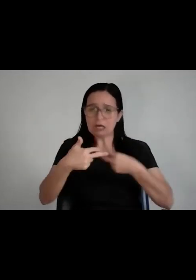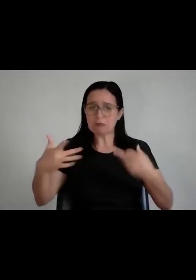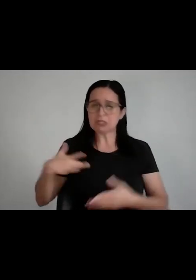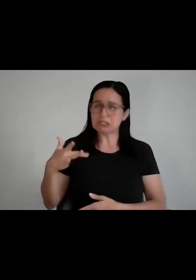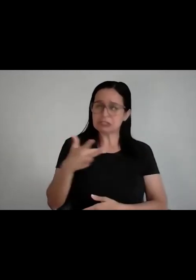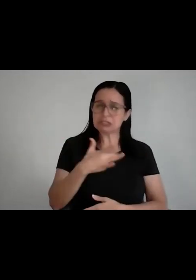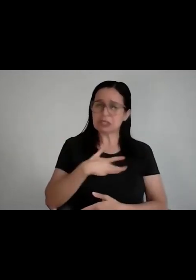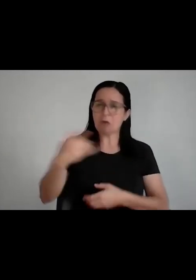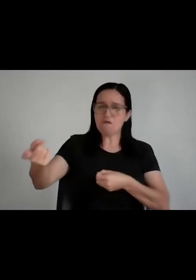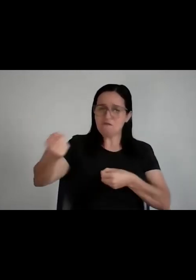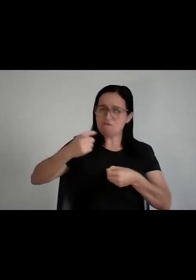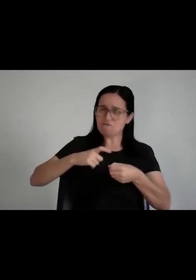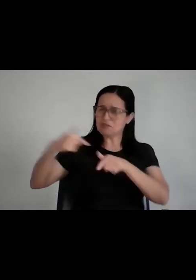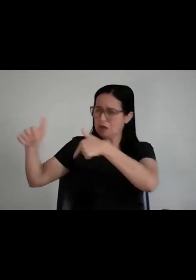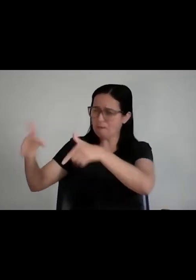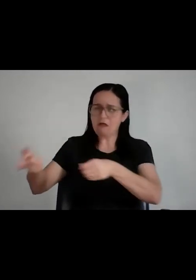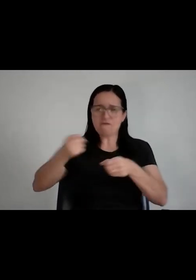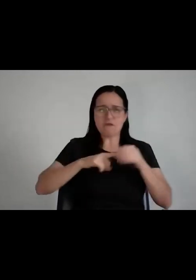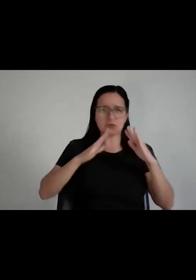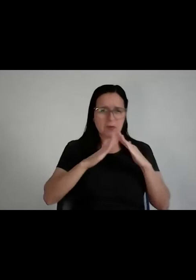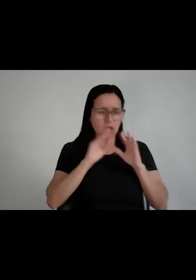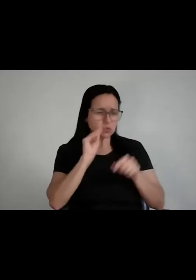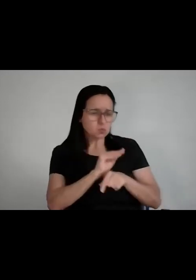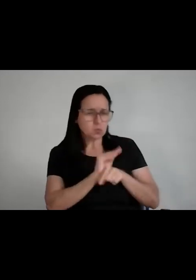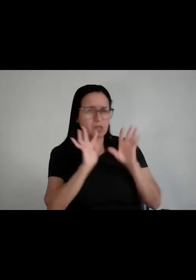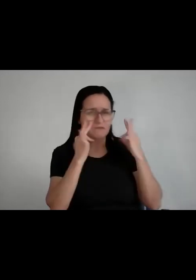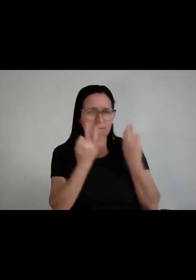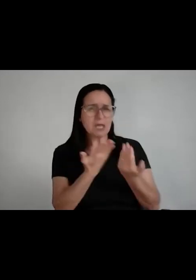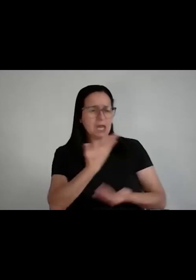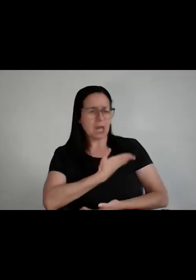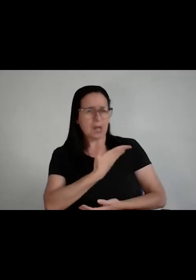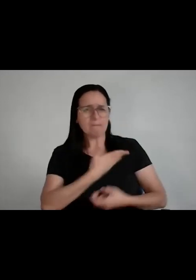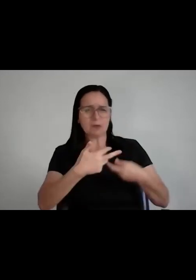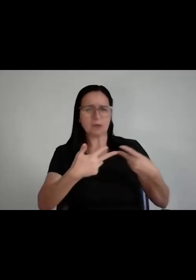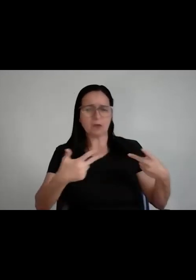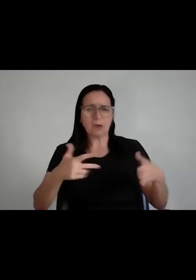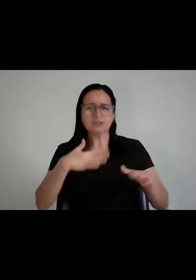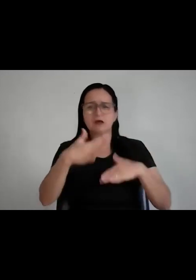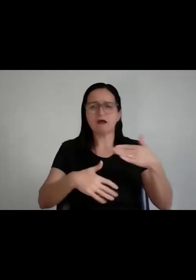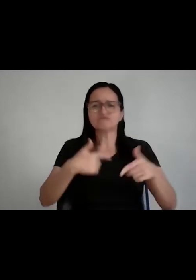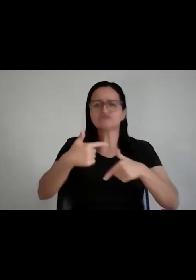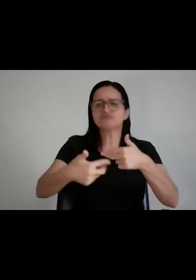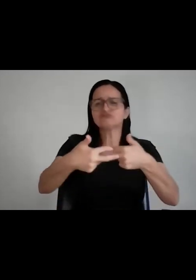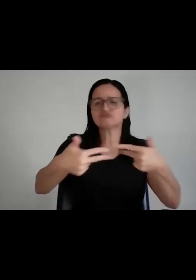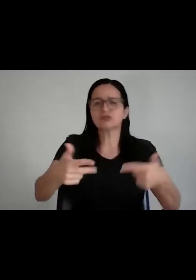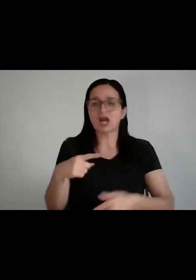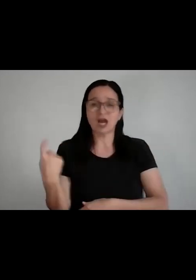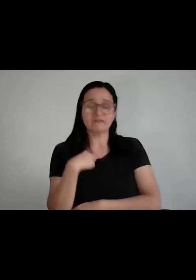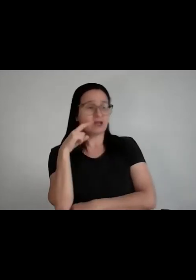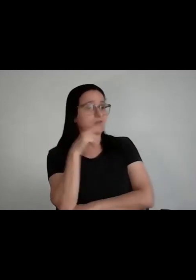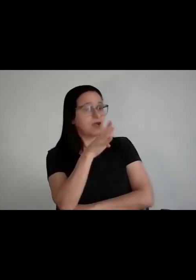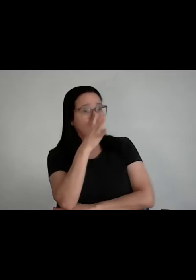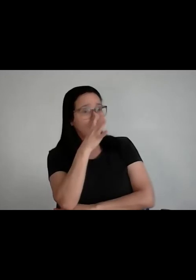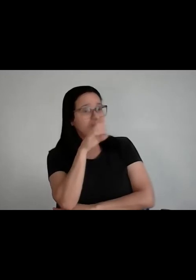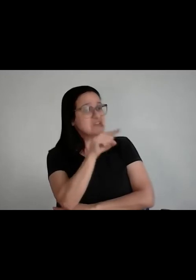voluntário, consegue dar tempo para a família, consegue dar tempo para os amigos, e aí a gente fica lá na lona arrasado, porque essa pessoa tem uma gestão de tempo